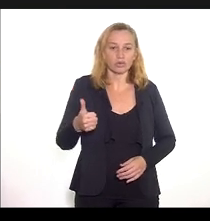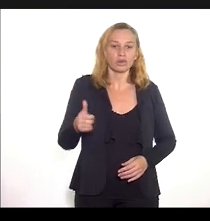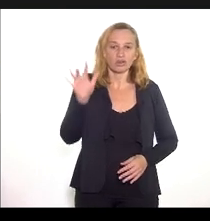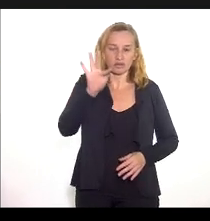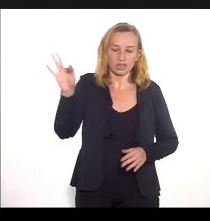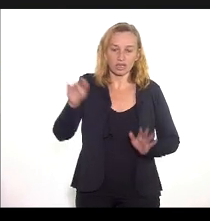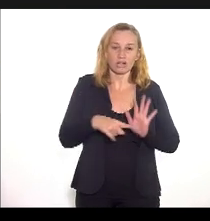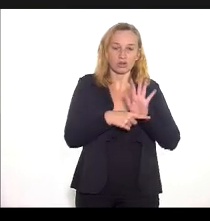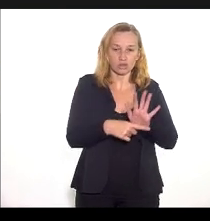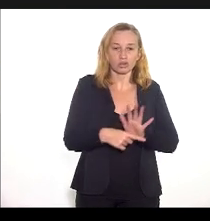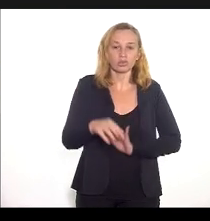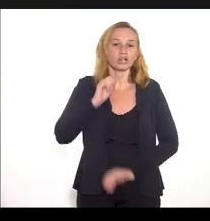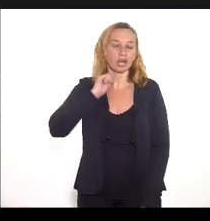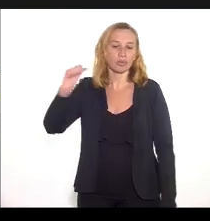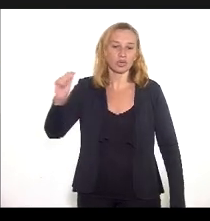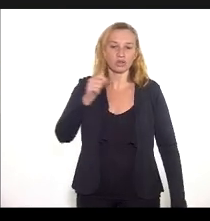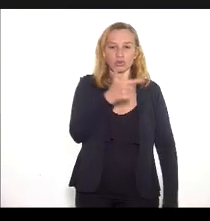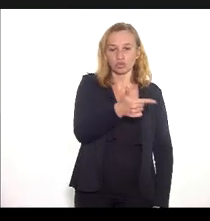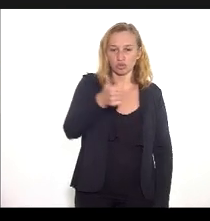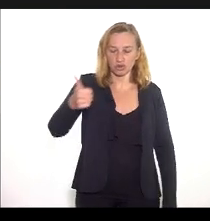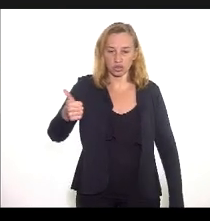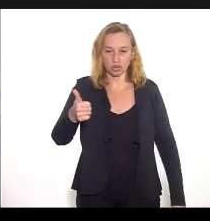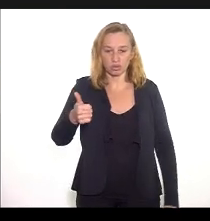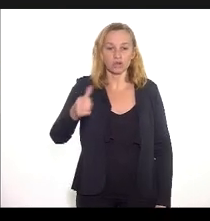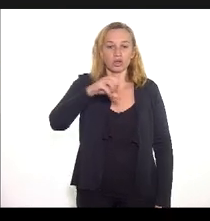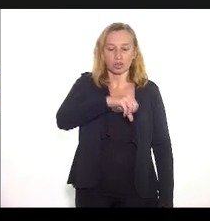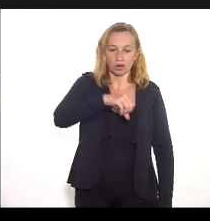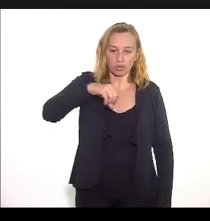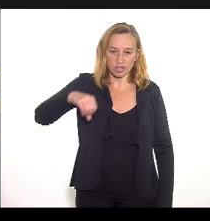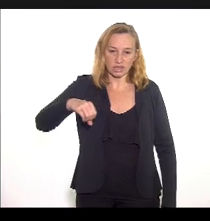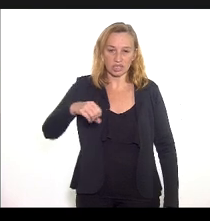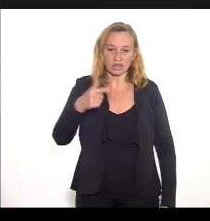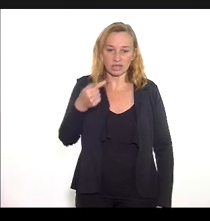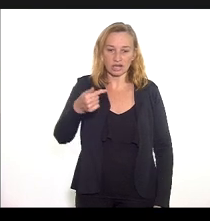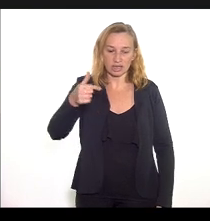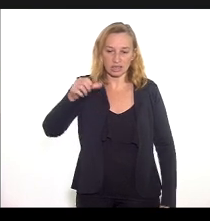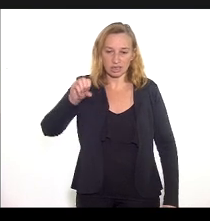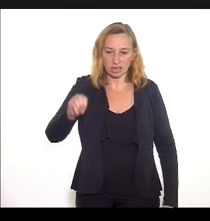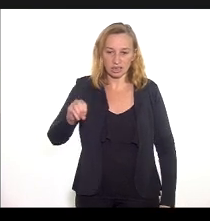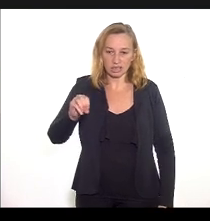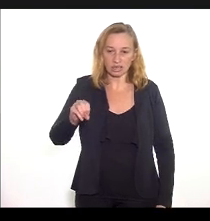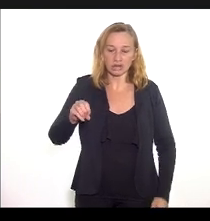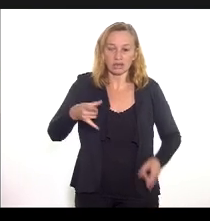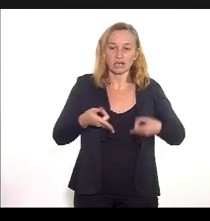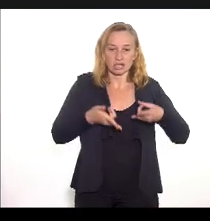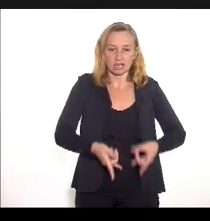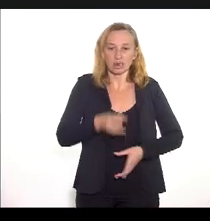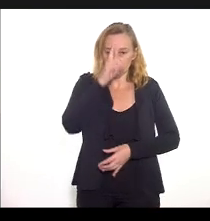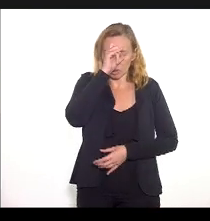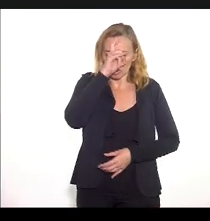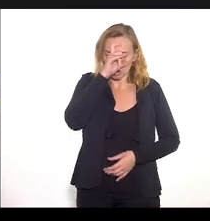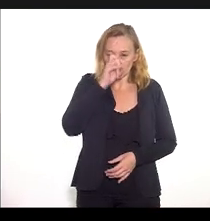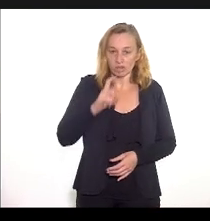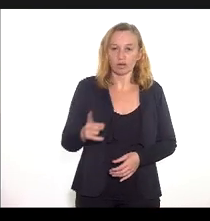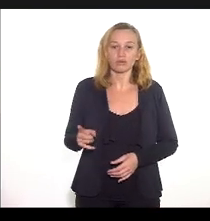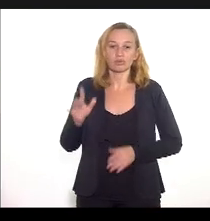em abril de 2021 970 leitos com financiamento federal